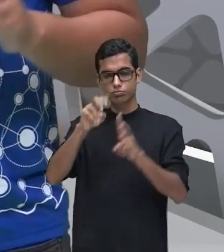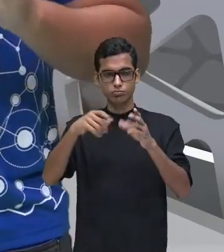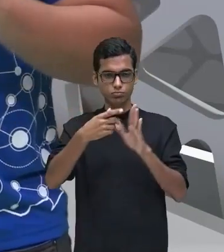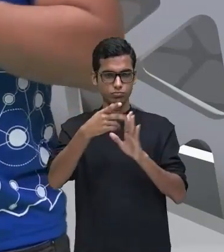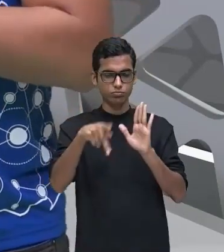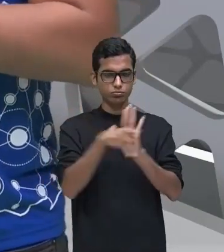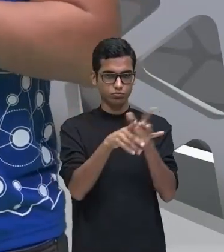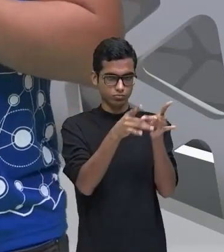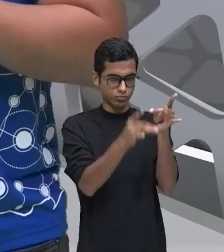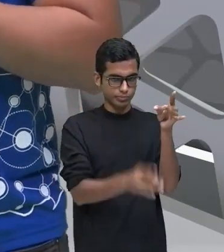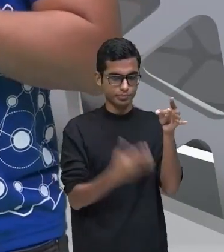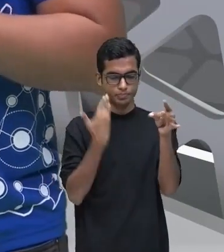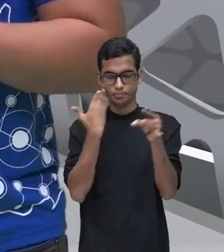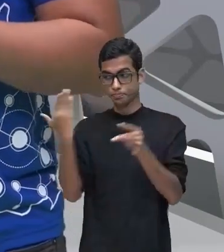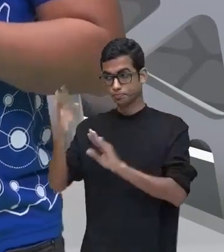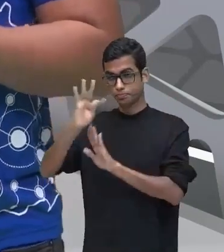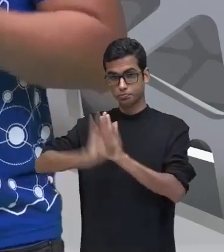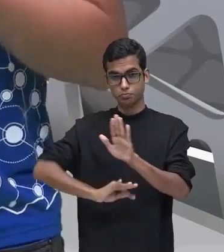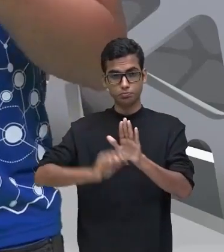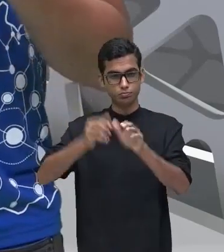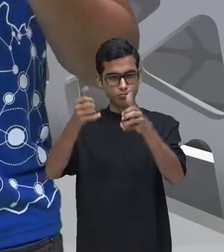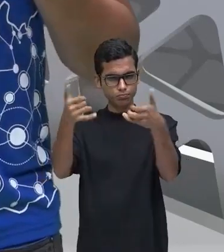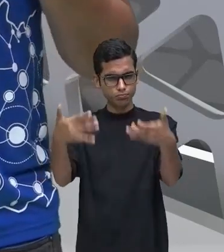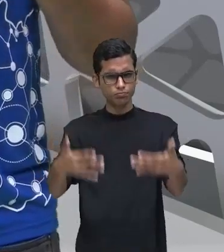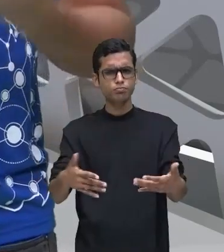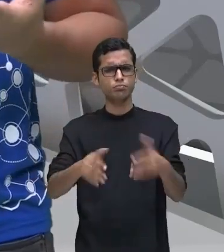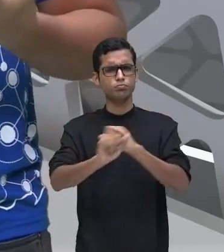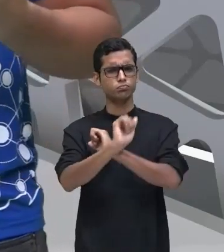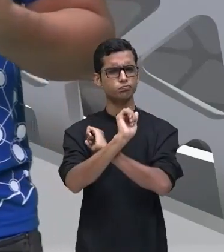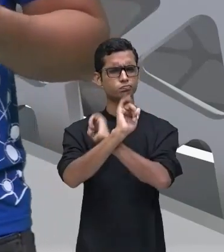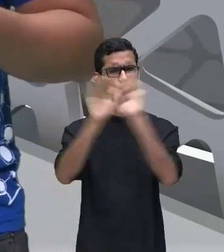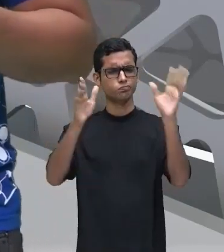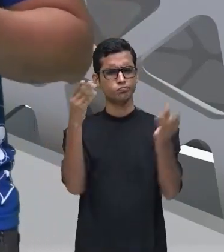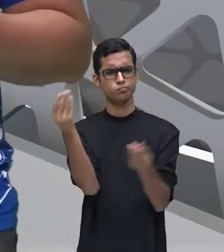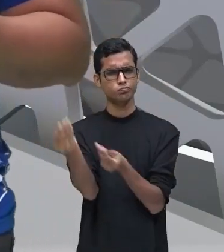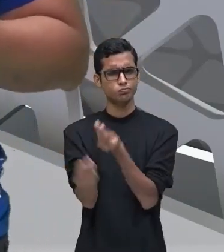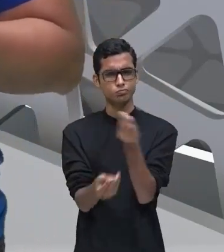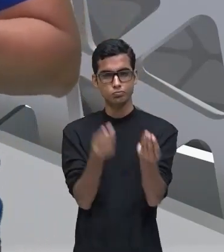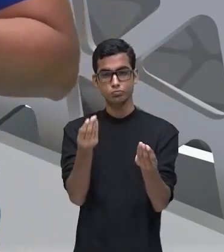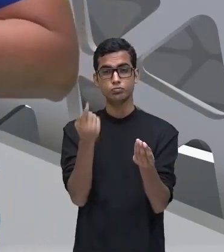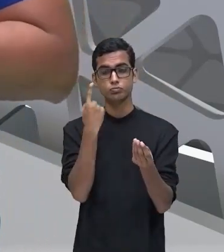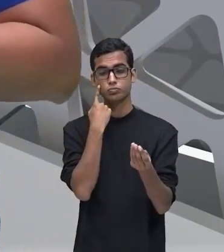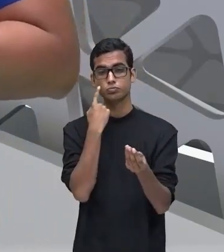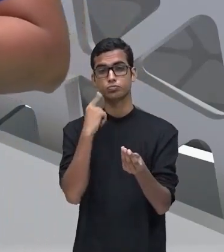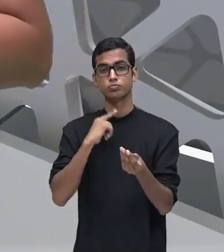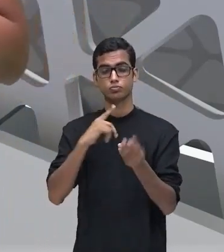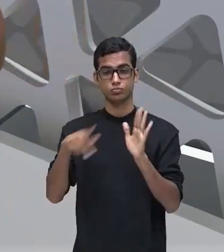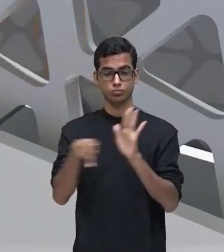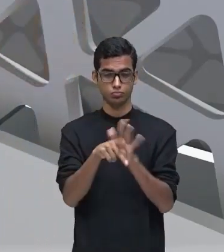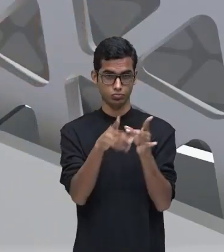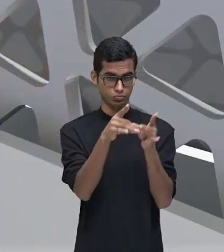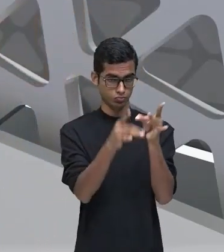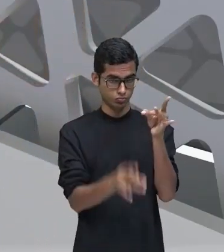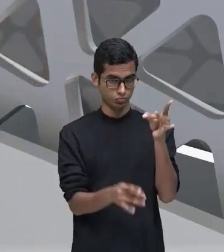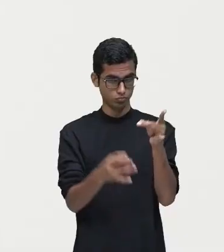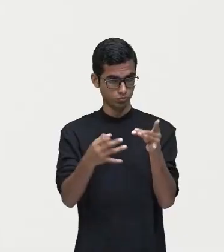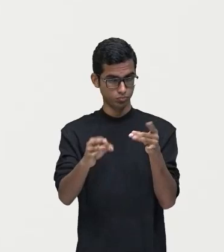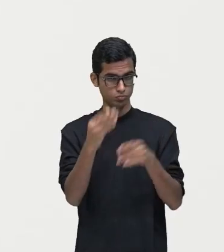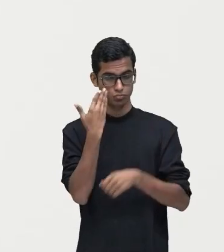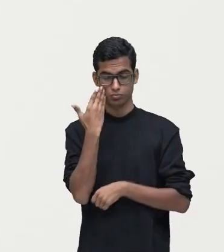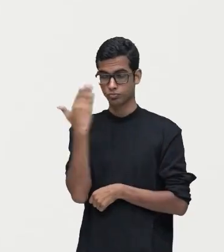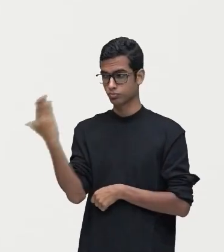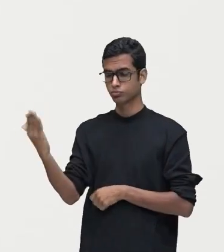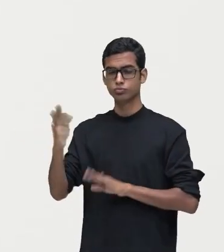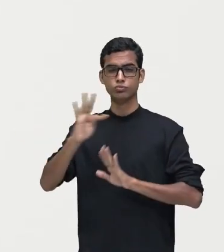Então, observando aí o nosso texto que vai esclarecer e explicar um pouco mais para a gente sobre o que é descrição, observe que o nosso texto vai